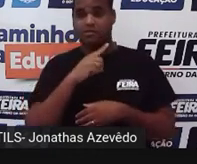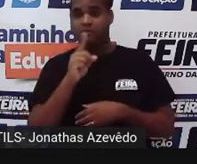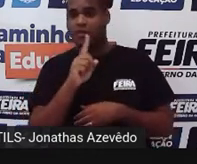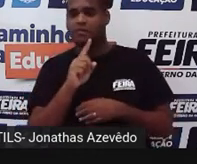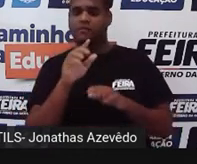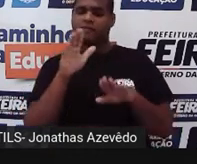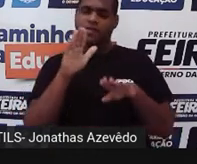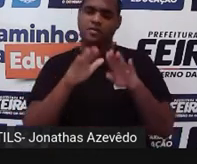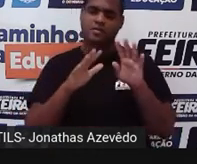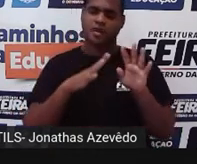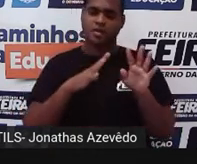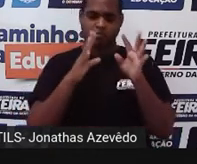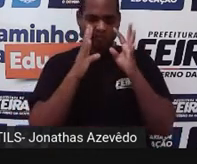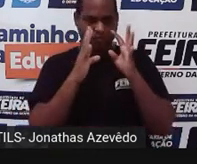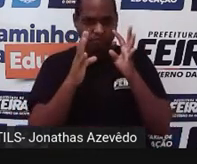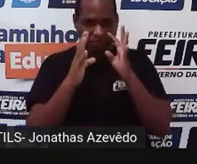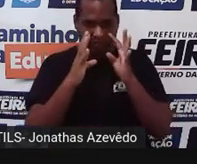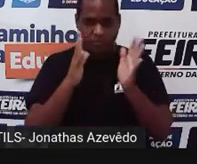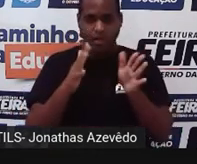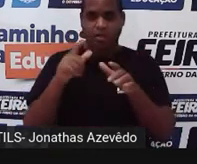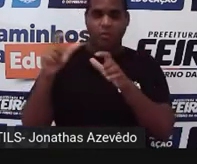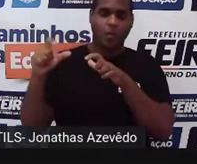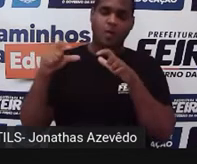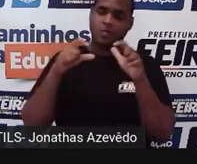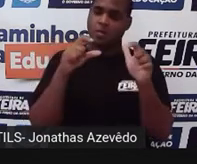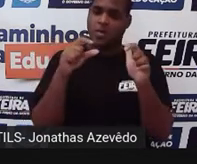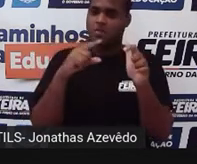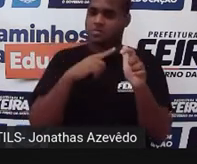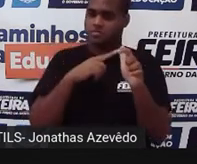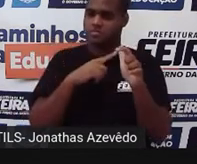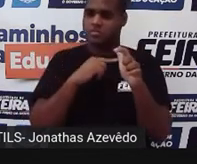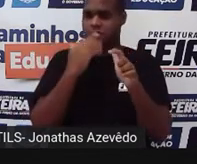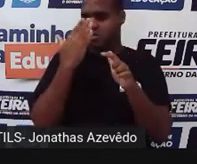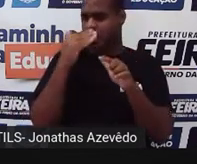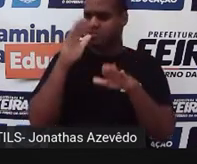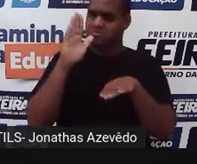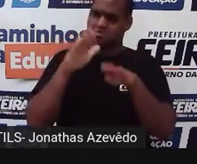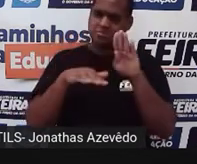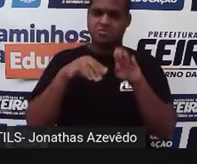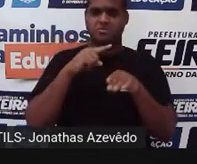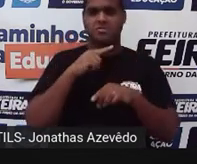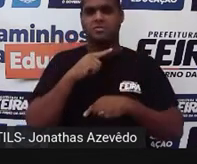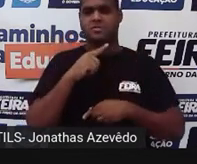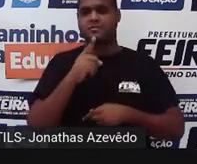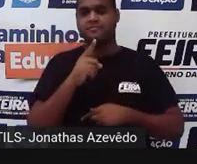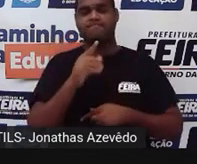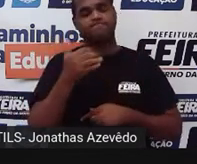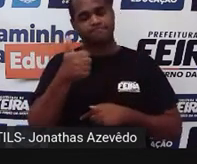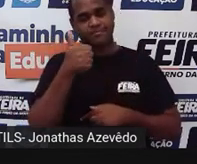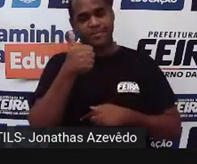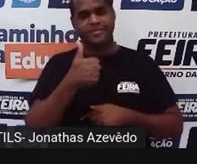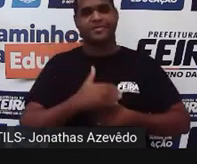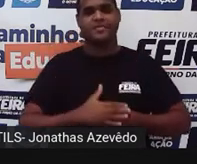você já ouviu sobre isso em algum lugar? Ah, quem sabe, talvez. Pois bem.